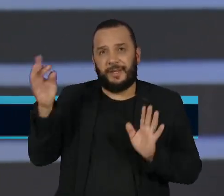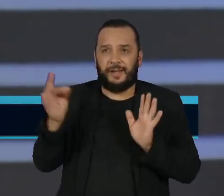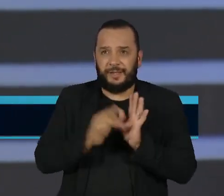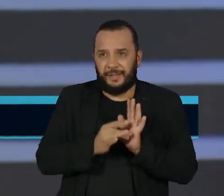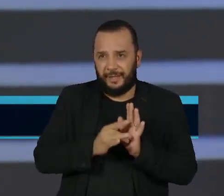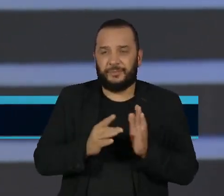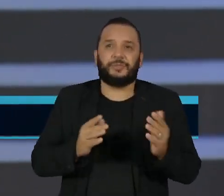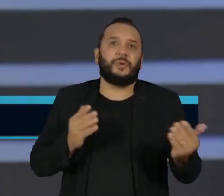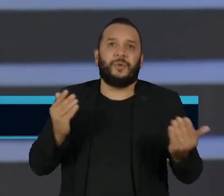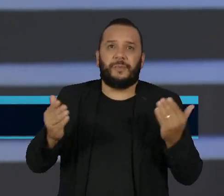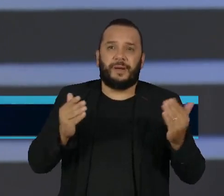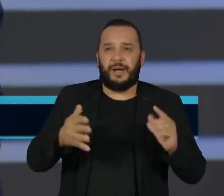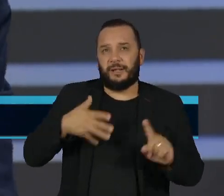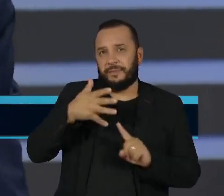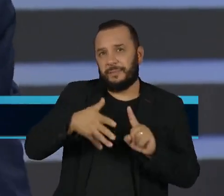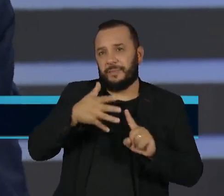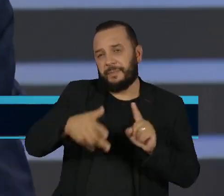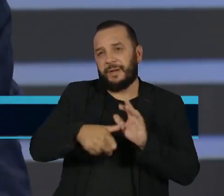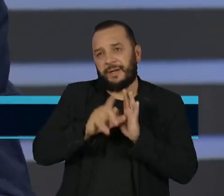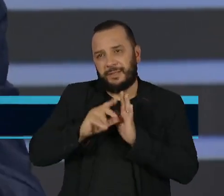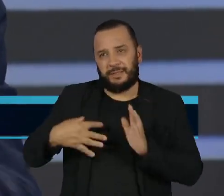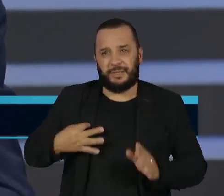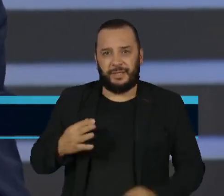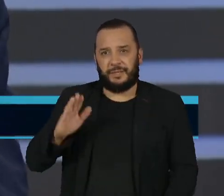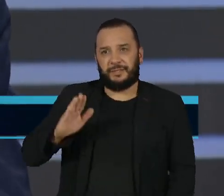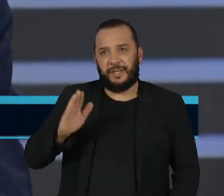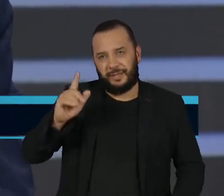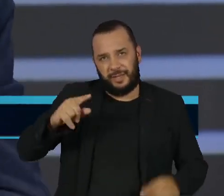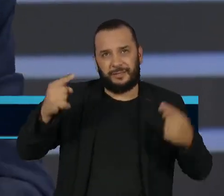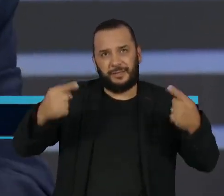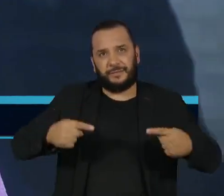comparado com o discurso pré-eleitoral. É sempre o grande desafio da política.